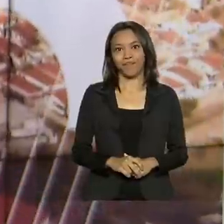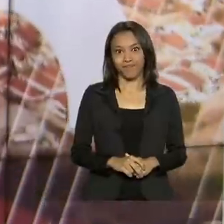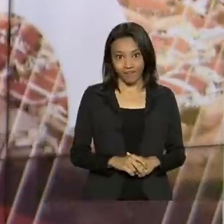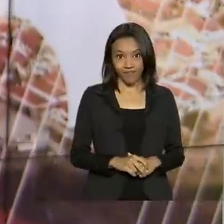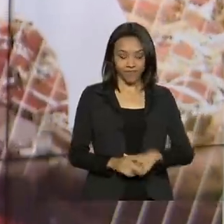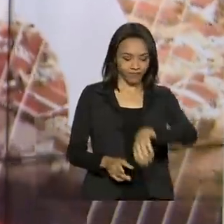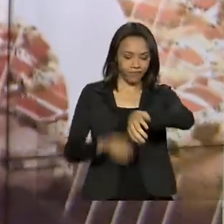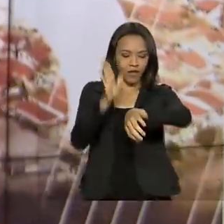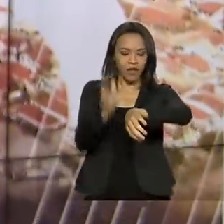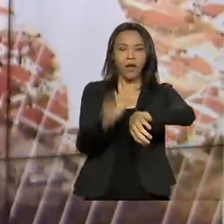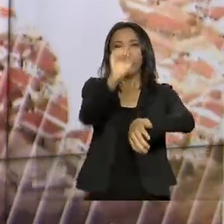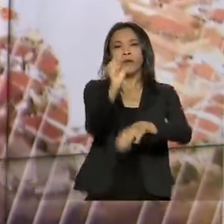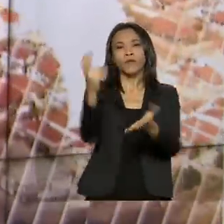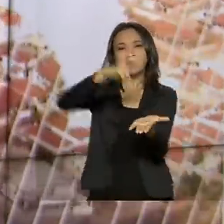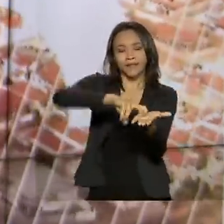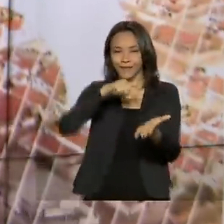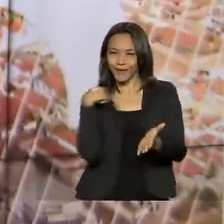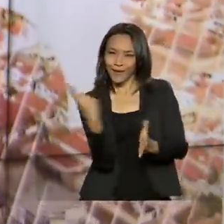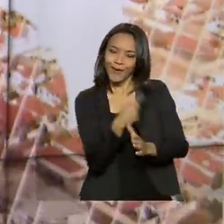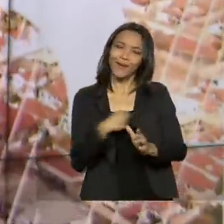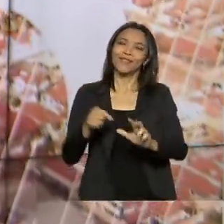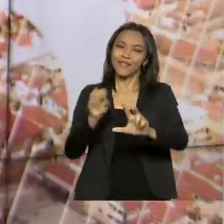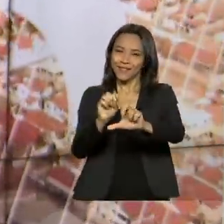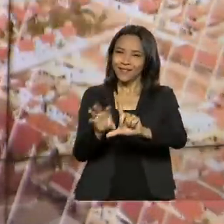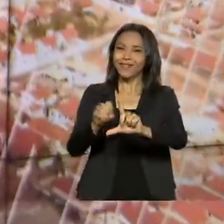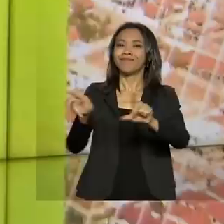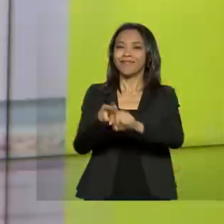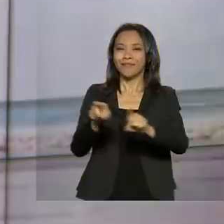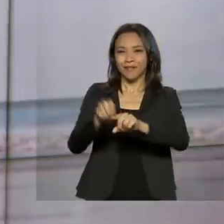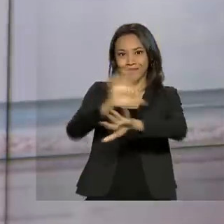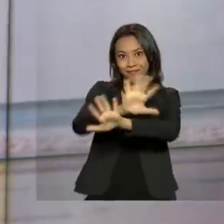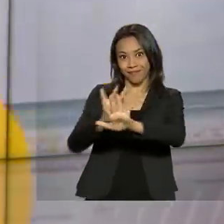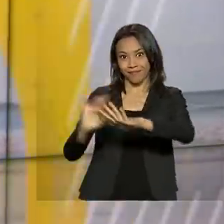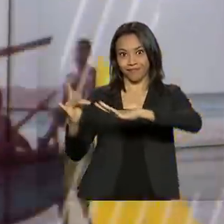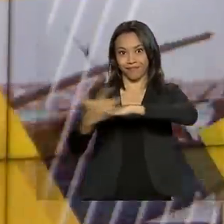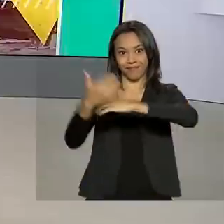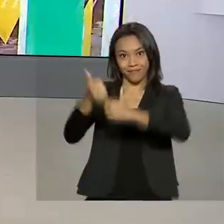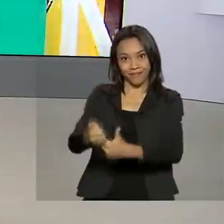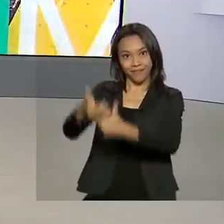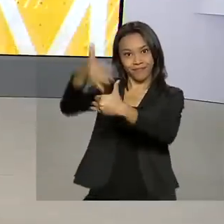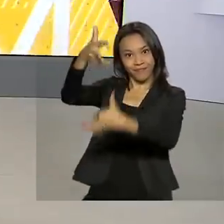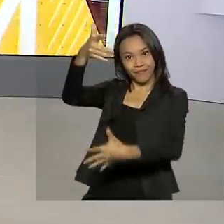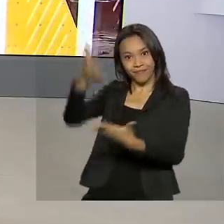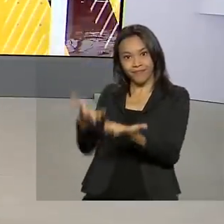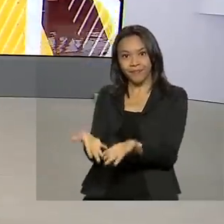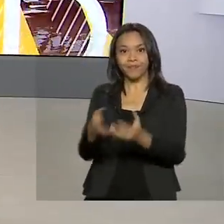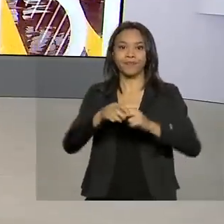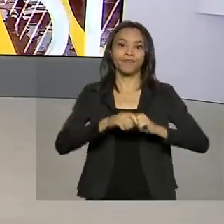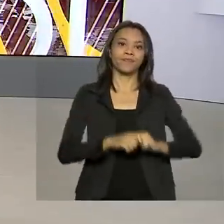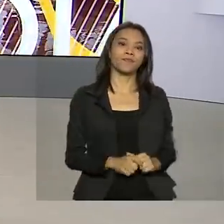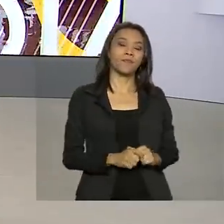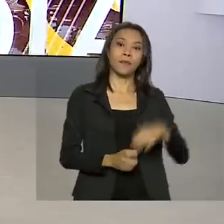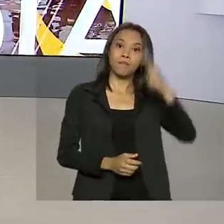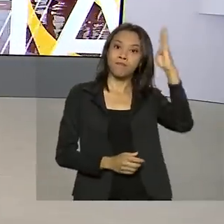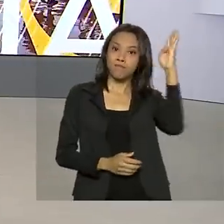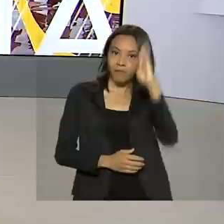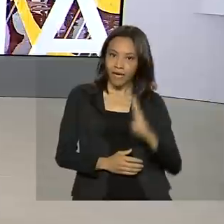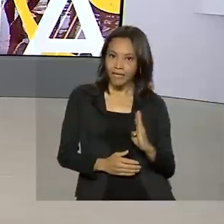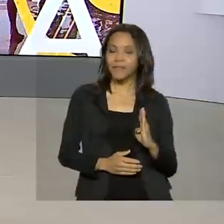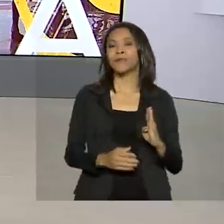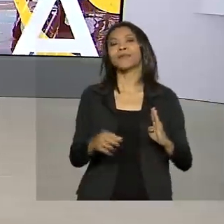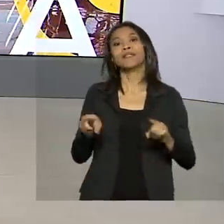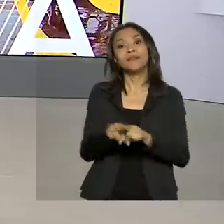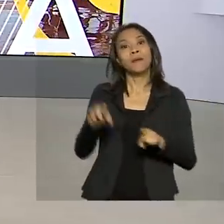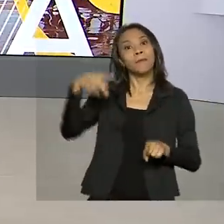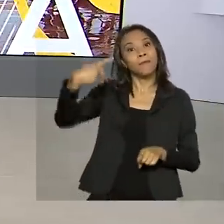Oito horas da manhã, estamos ao vivo também pelas redes sociais. Brasil e Paraguai vão construir a